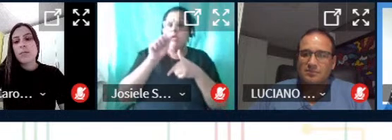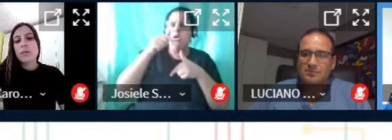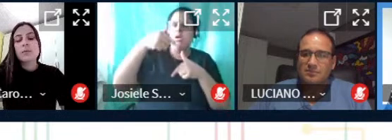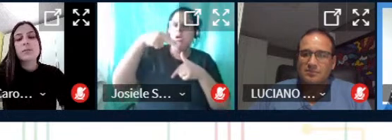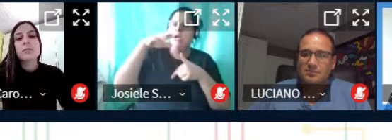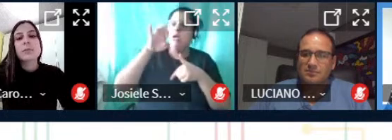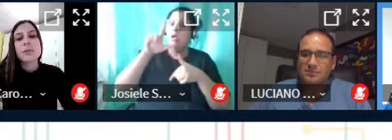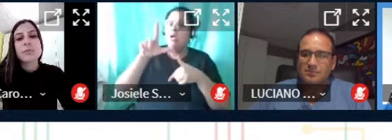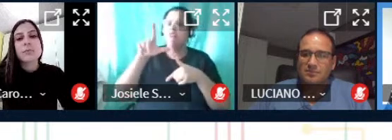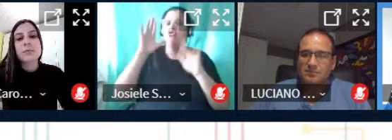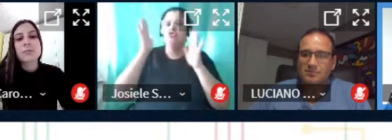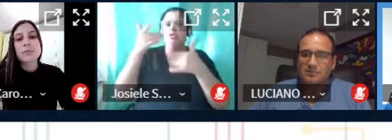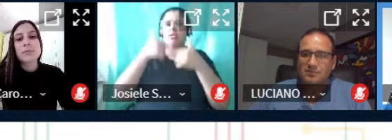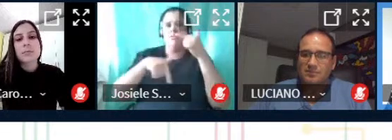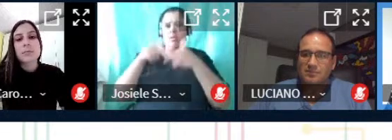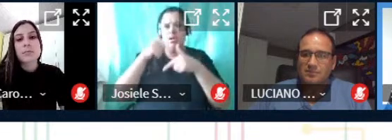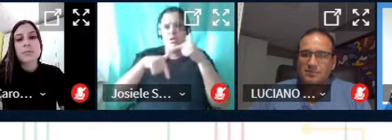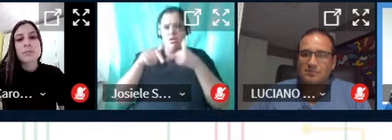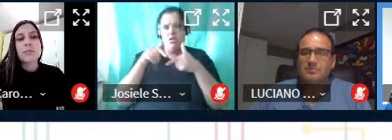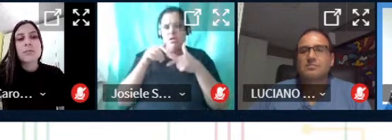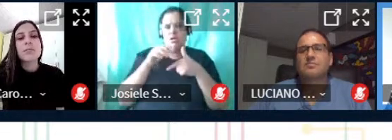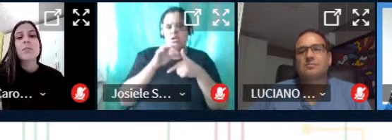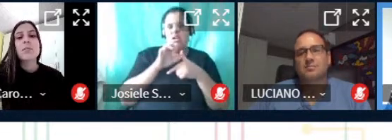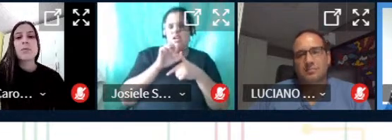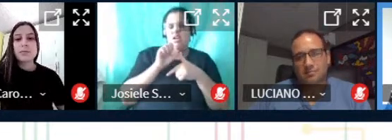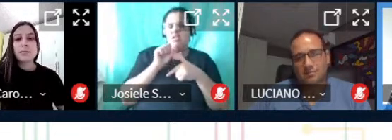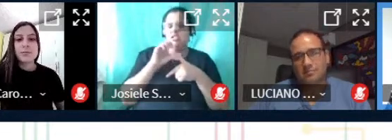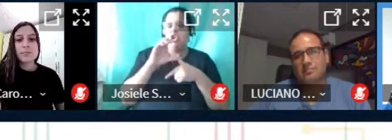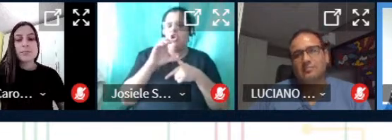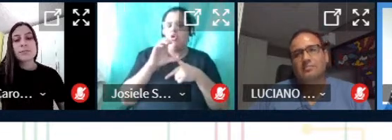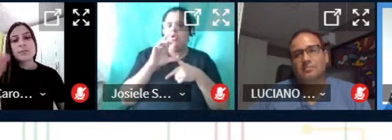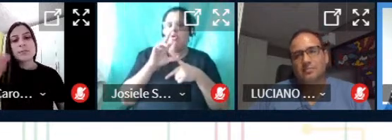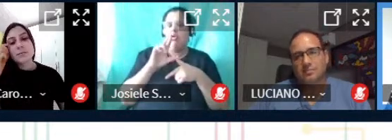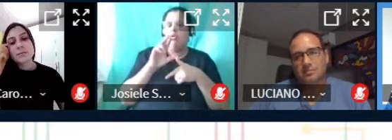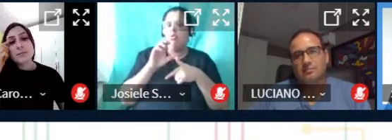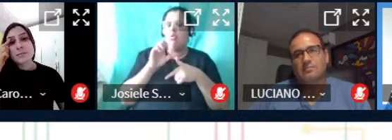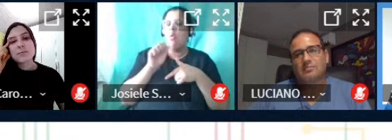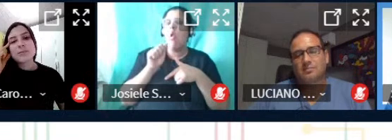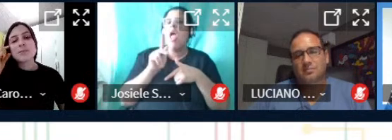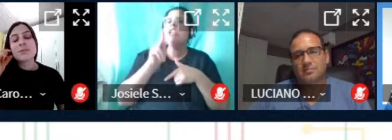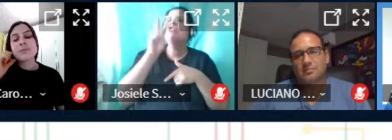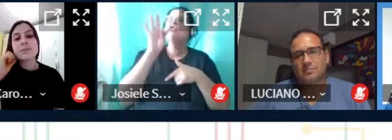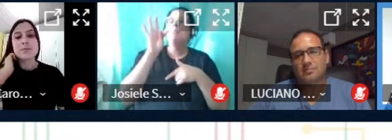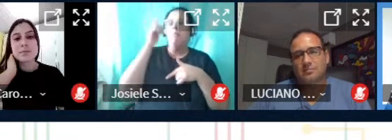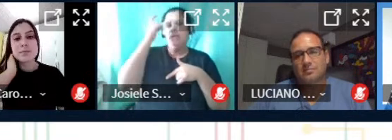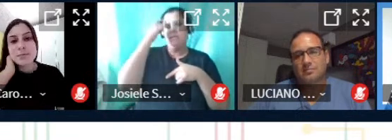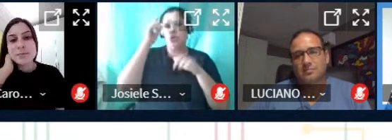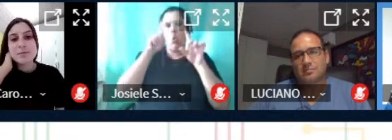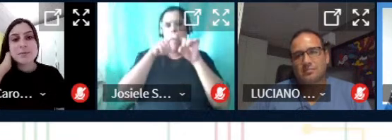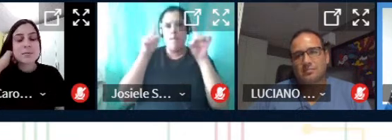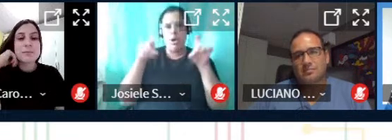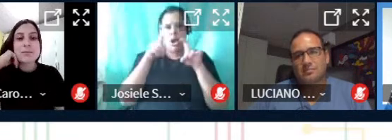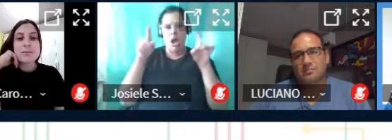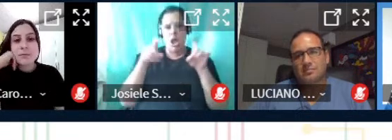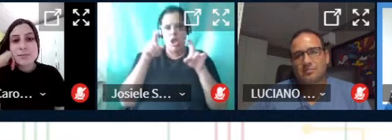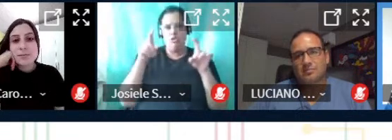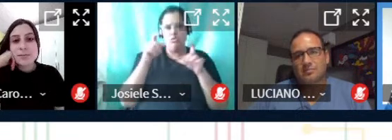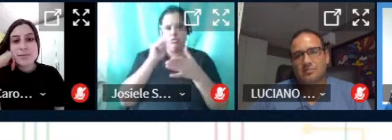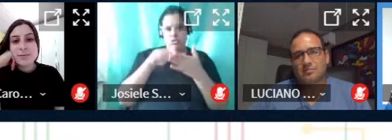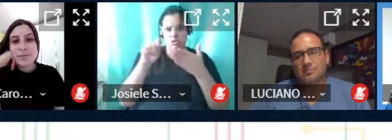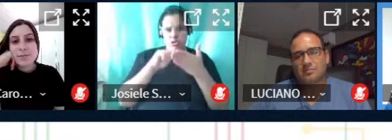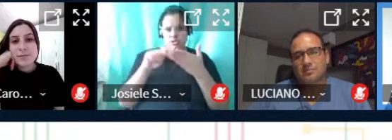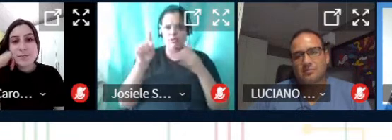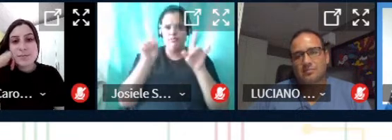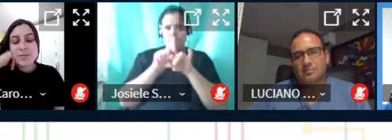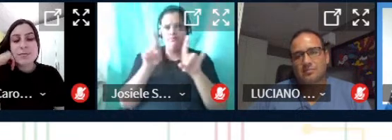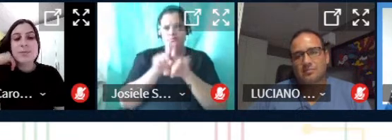trabalhava com com Scratch e o ensino de pensamento computacional e a gente escreveu o Cultura Maker para trabalhar com a parte